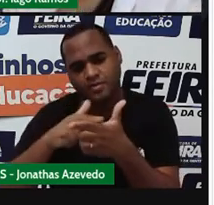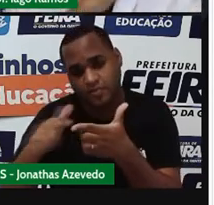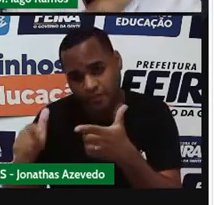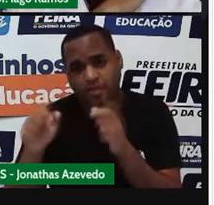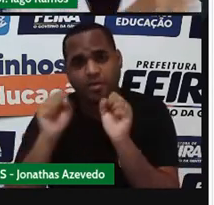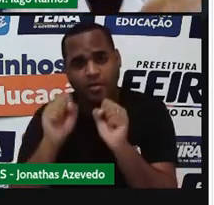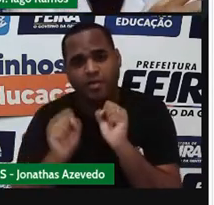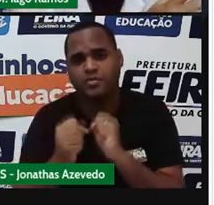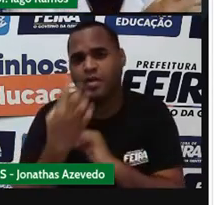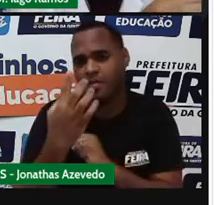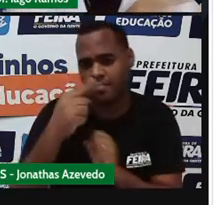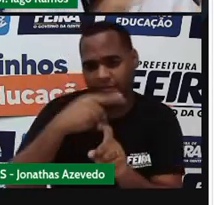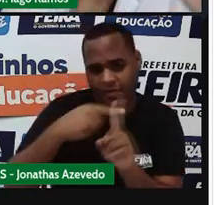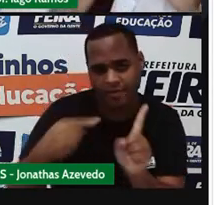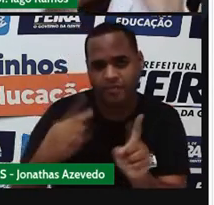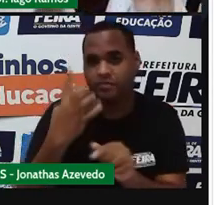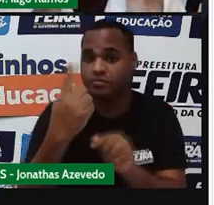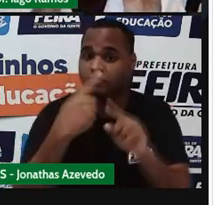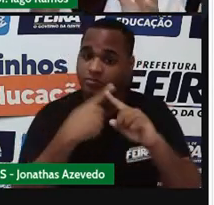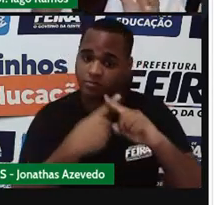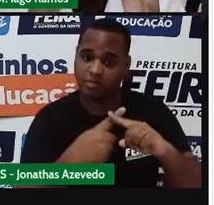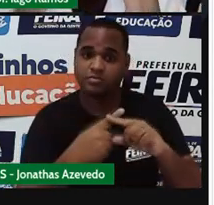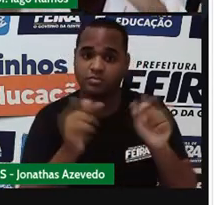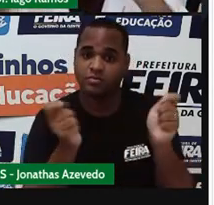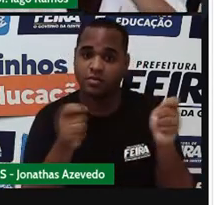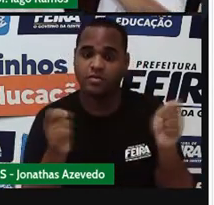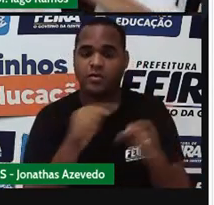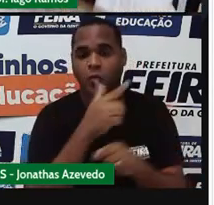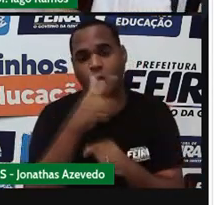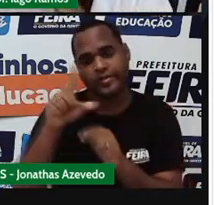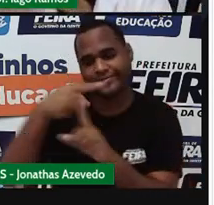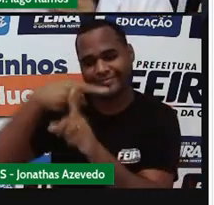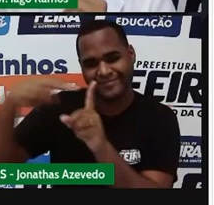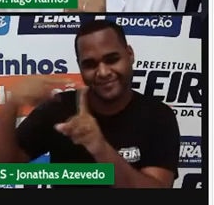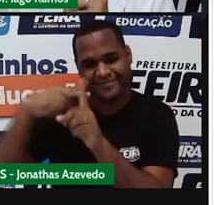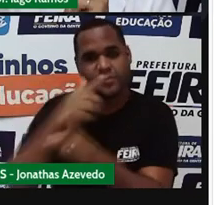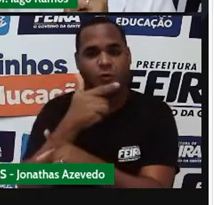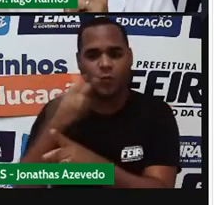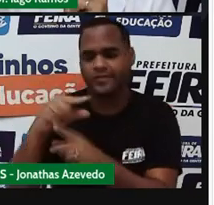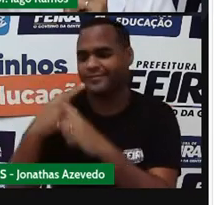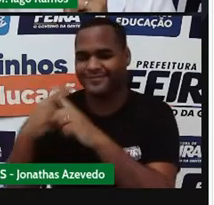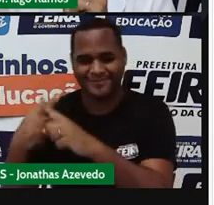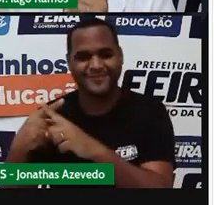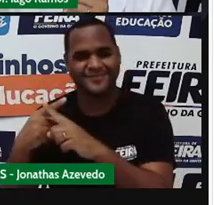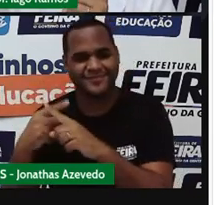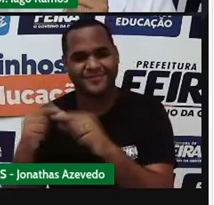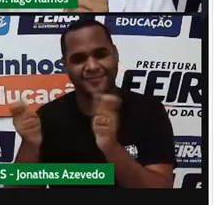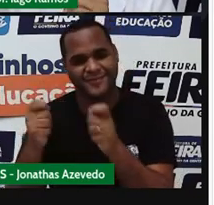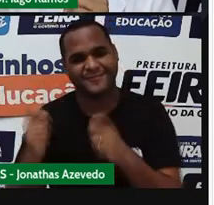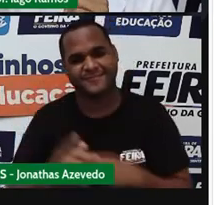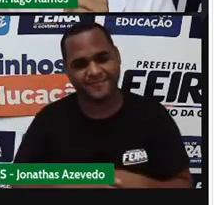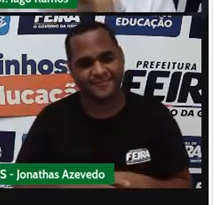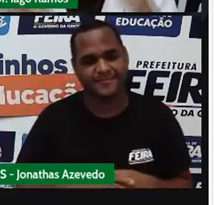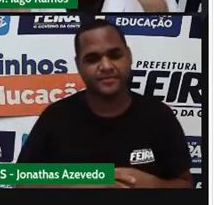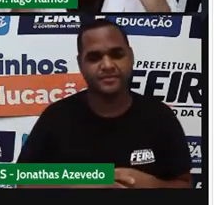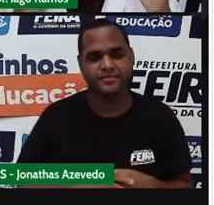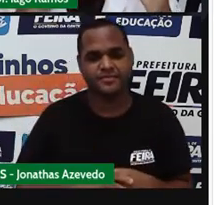para um de x e a outra metade para o outro de x. Certo?